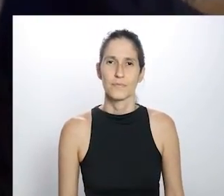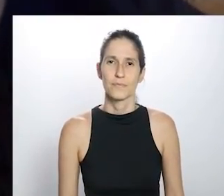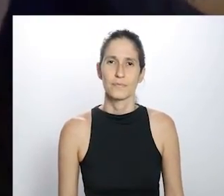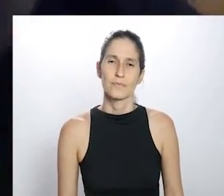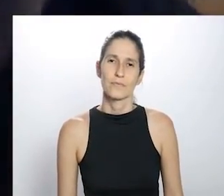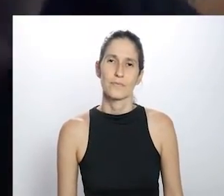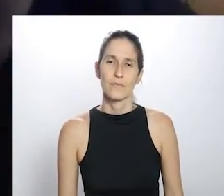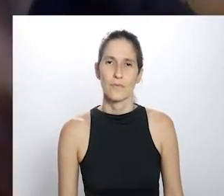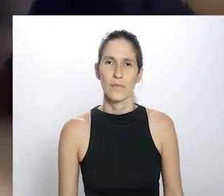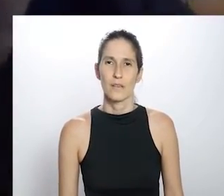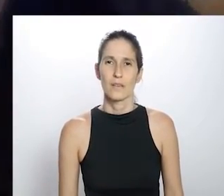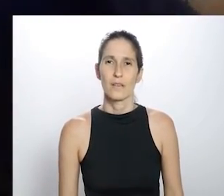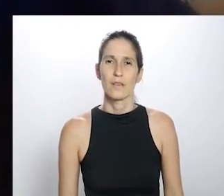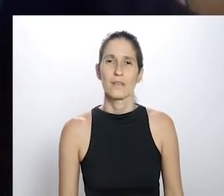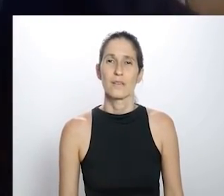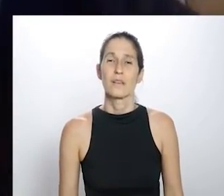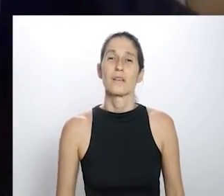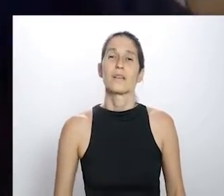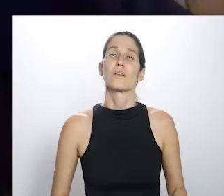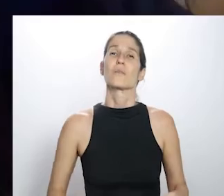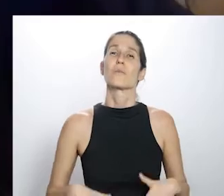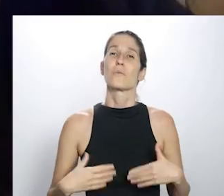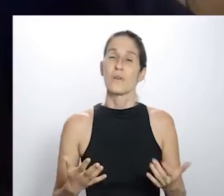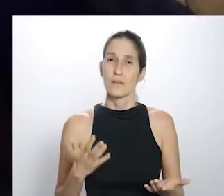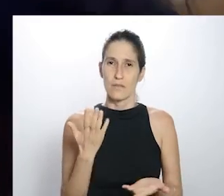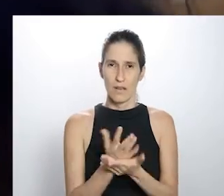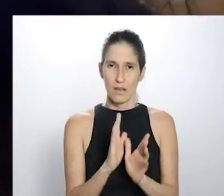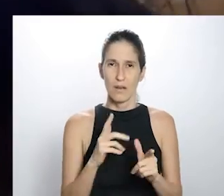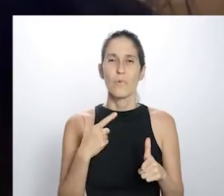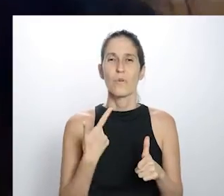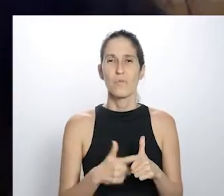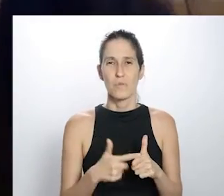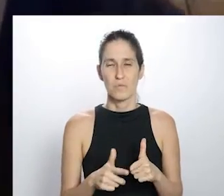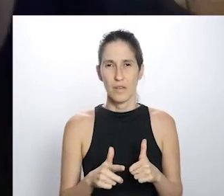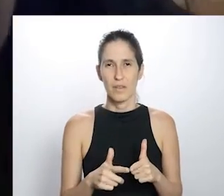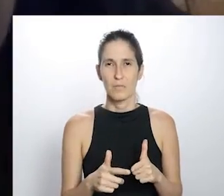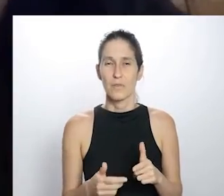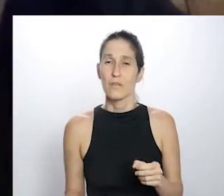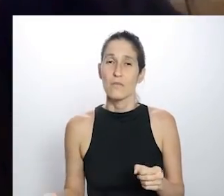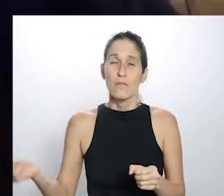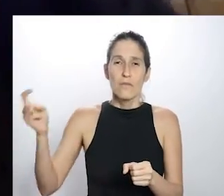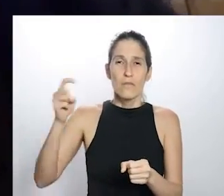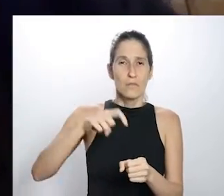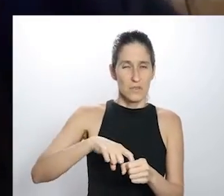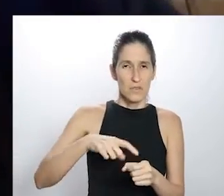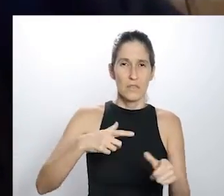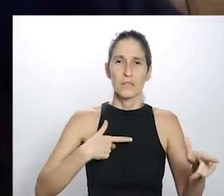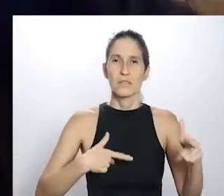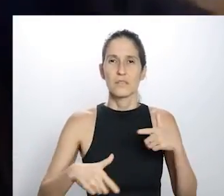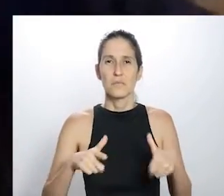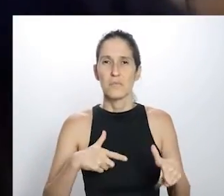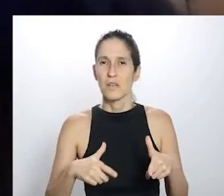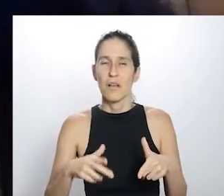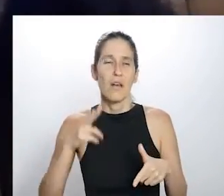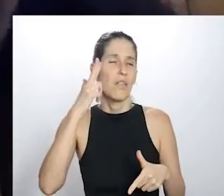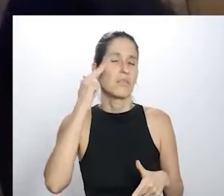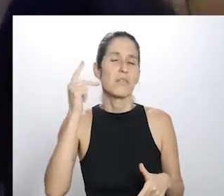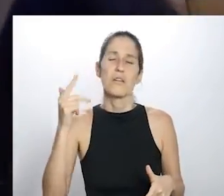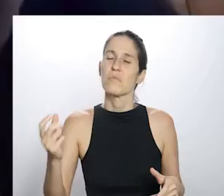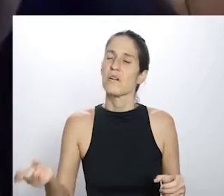quando eu passei por essa situação, quando eu voltei a trabalhar, as coisas foram voltando. E fui